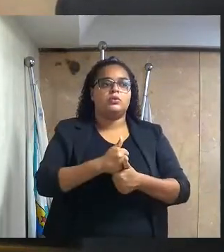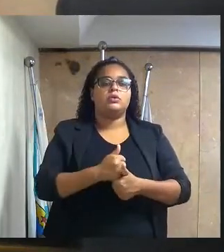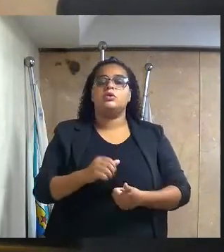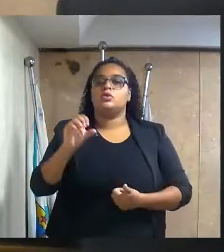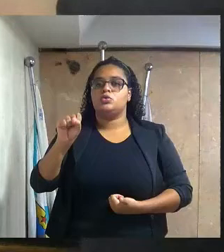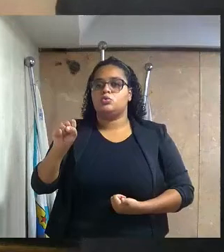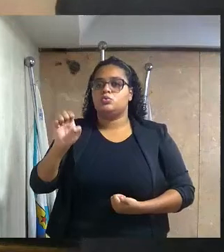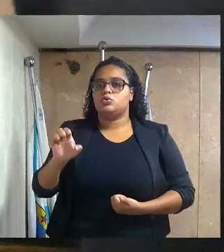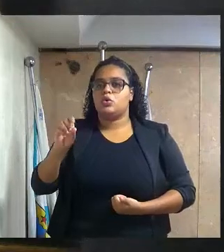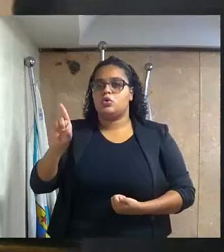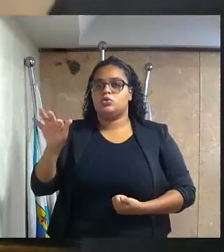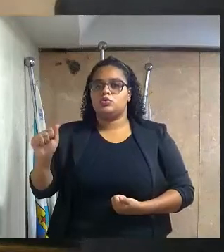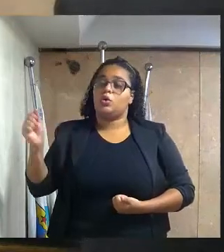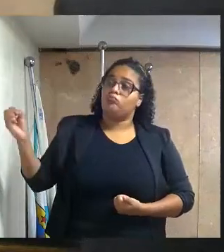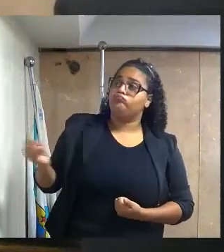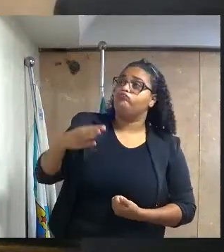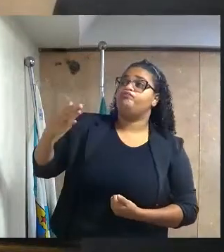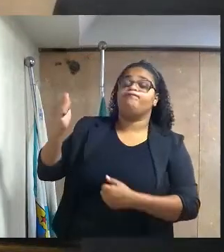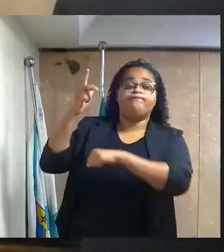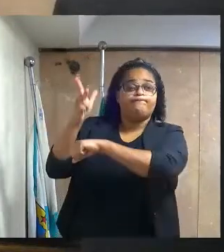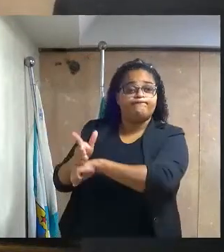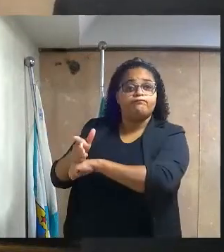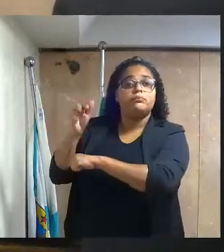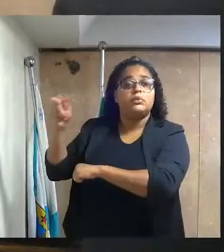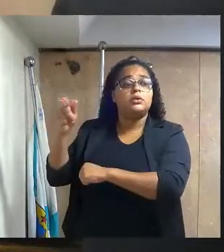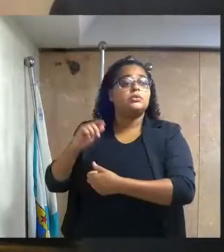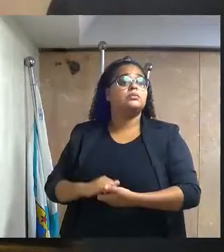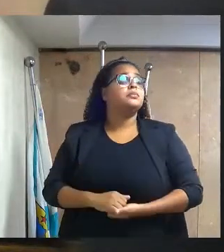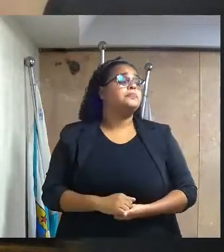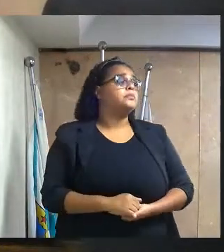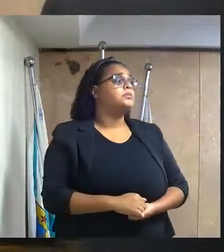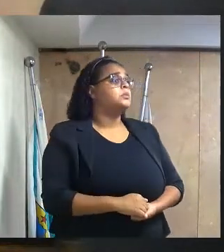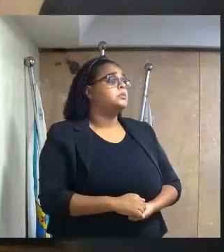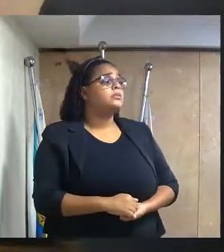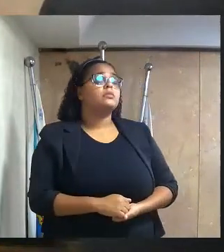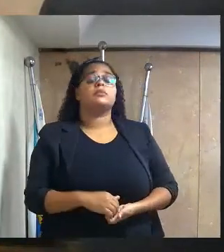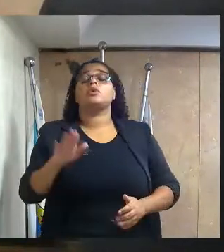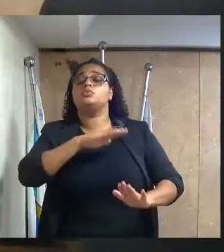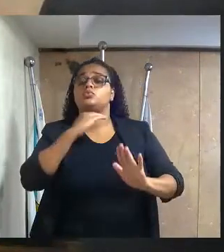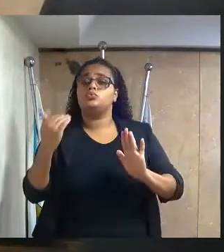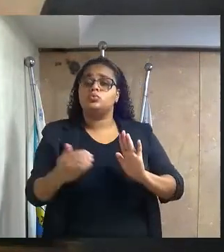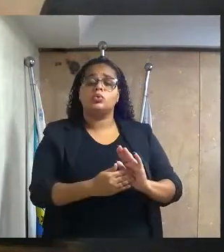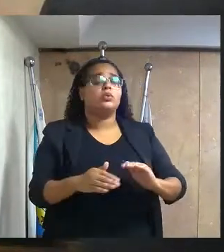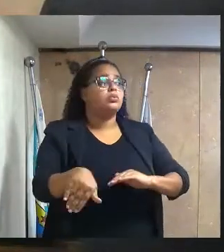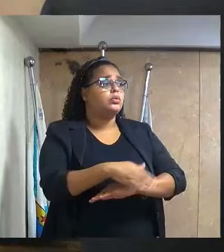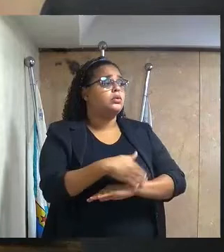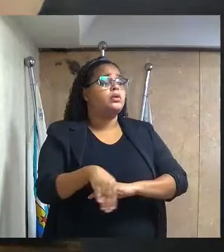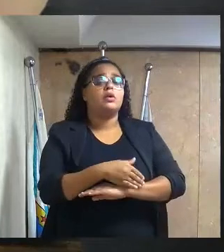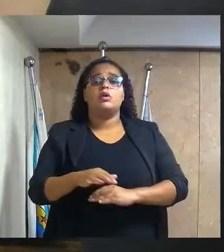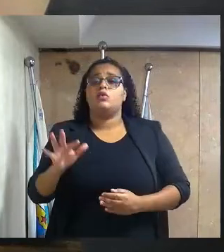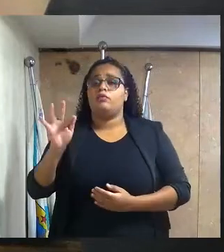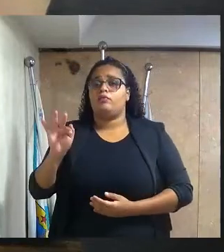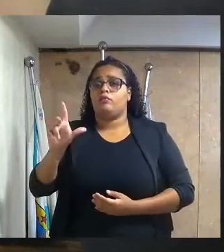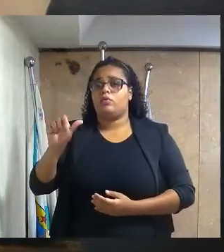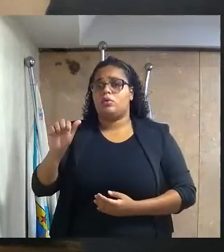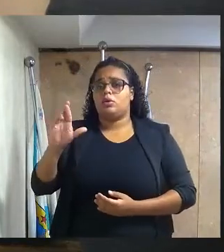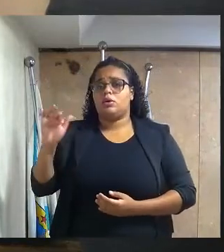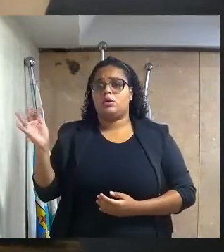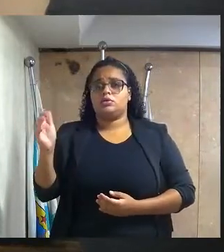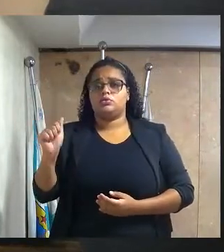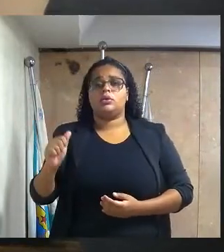de vapor de sódio pelo sistema de iluminação de LED em toda a extensão da rua Floresta, bairro Centenário,